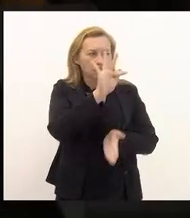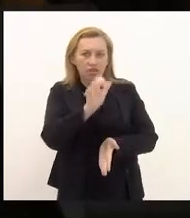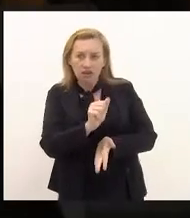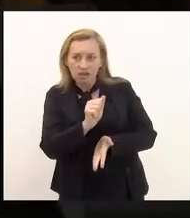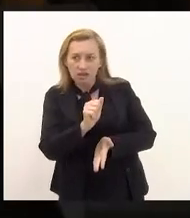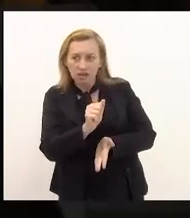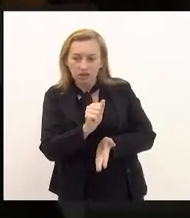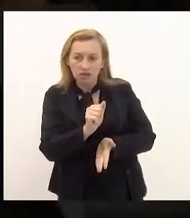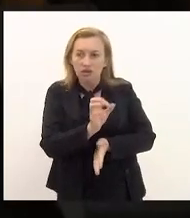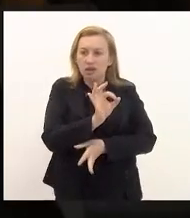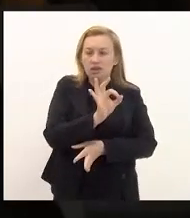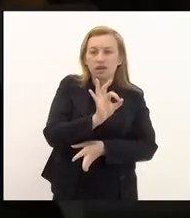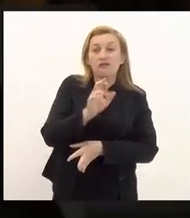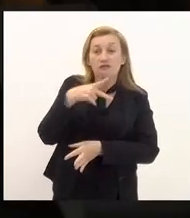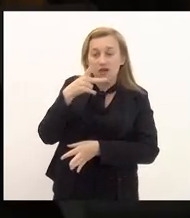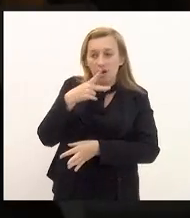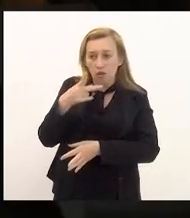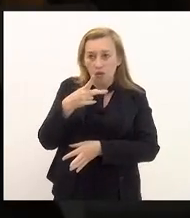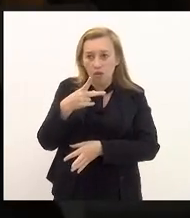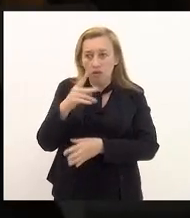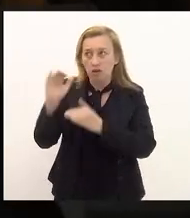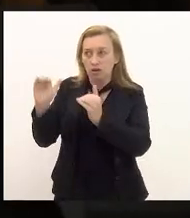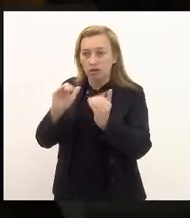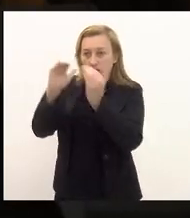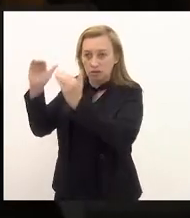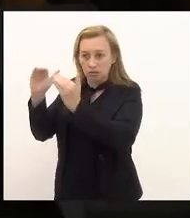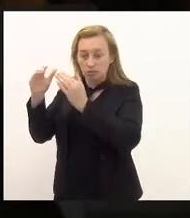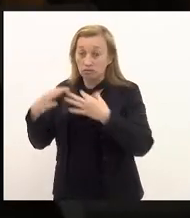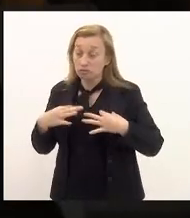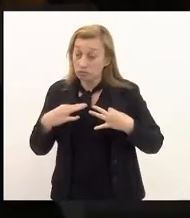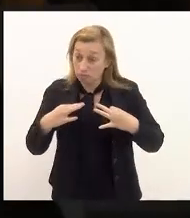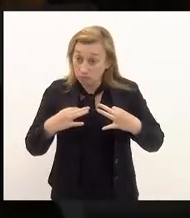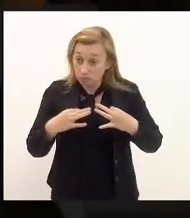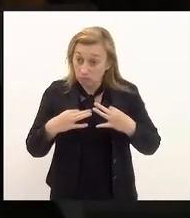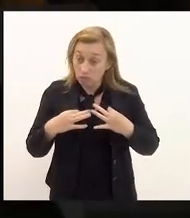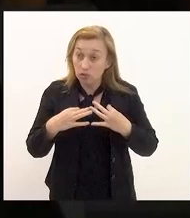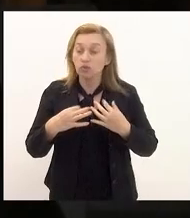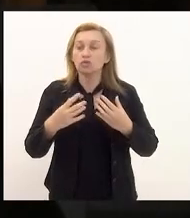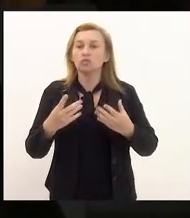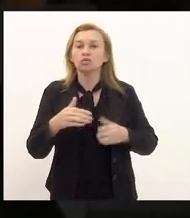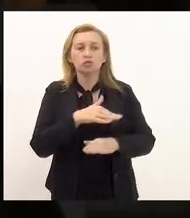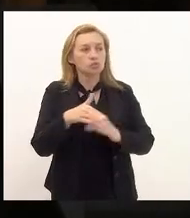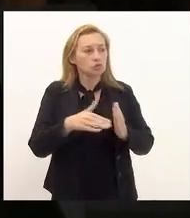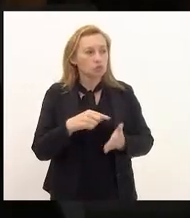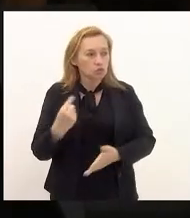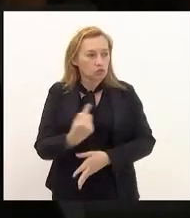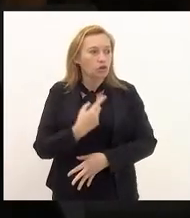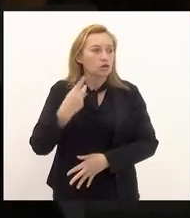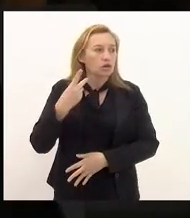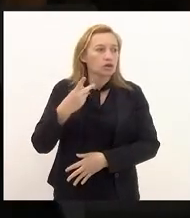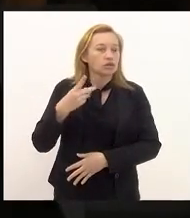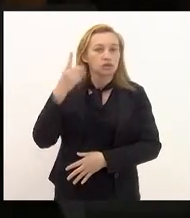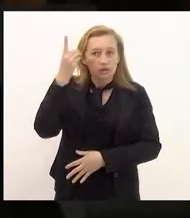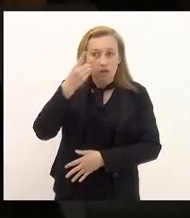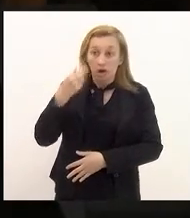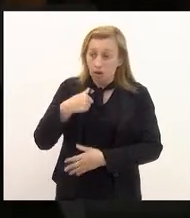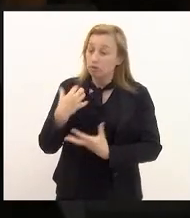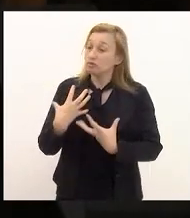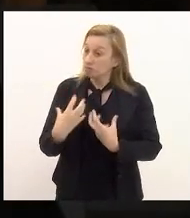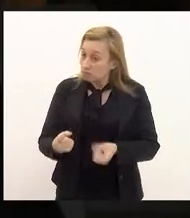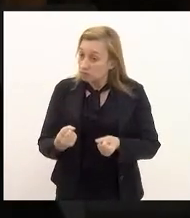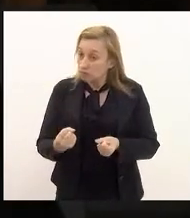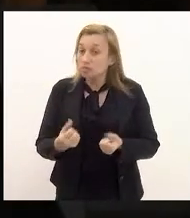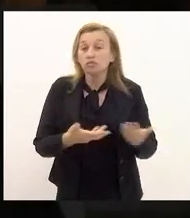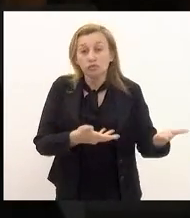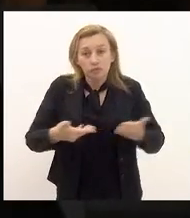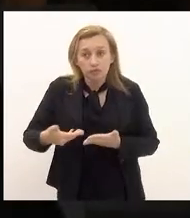reiteradamente colocou essa superintendência à disposição dos parlamentares eu vou aceitar o convite já estive lá algumas